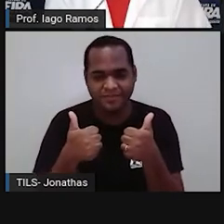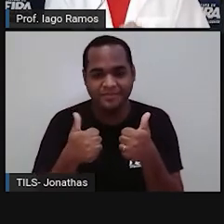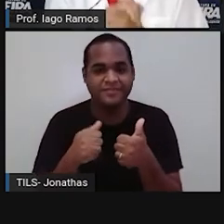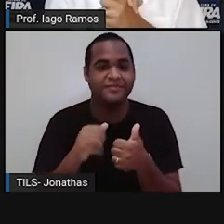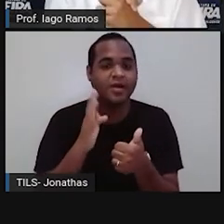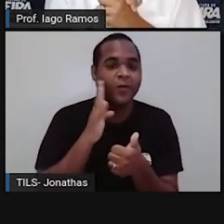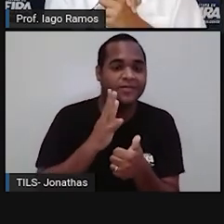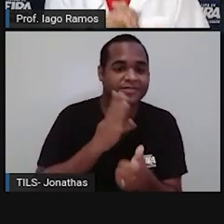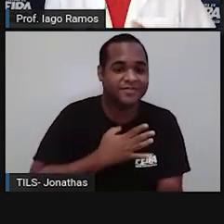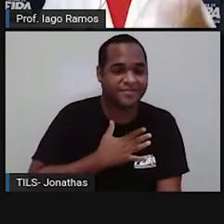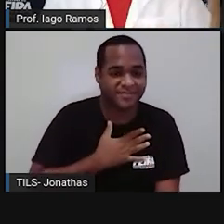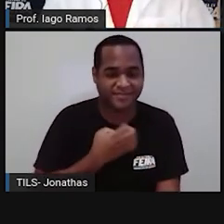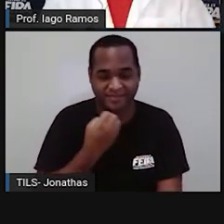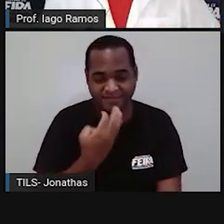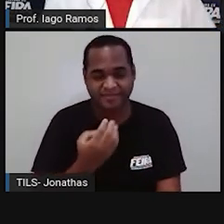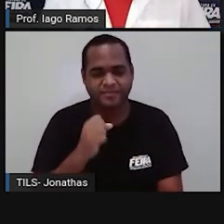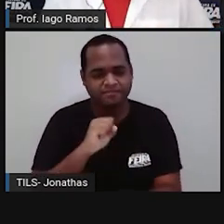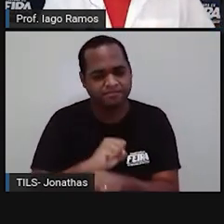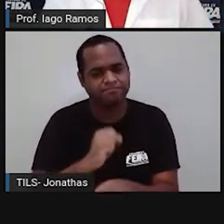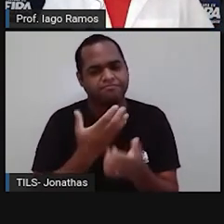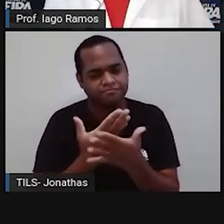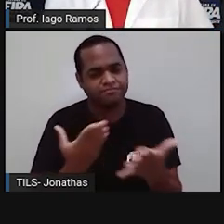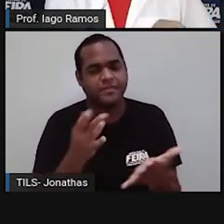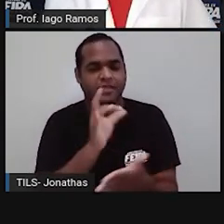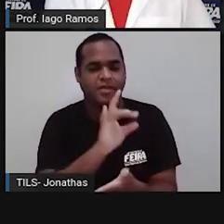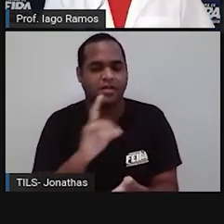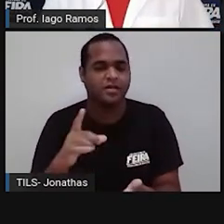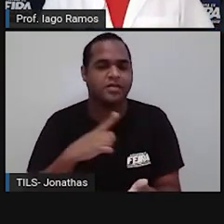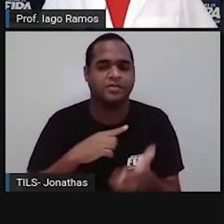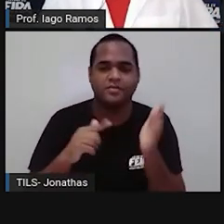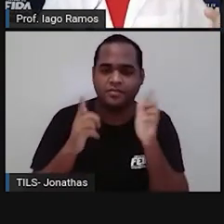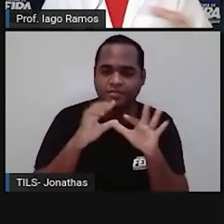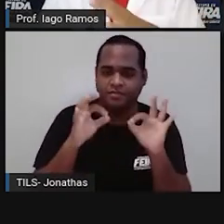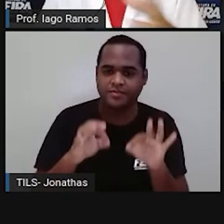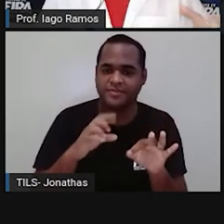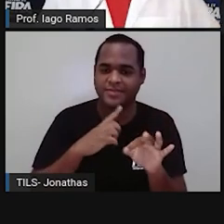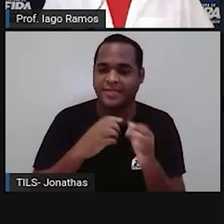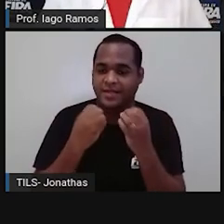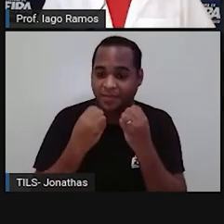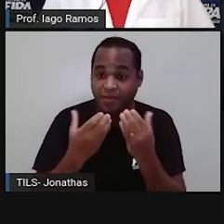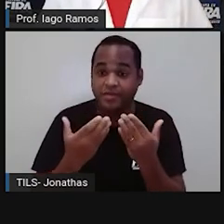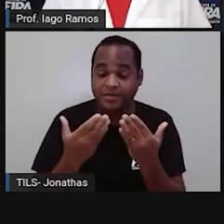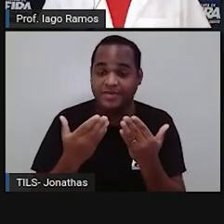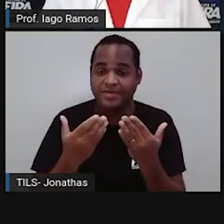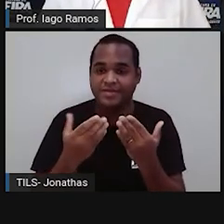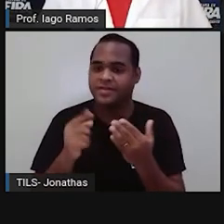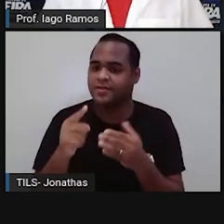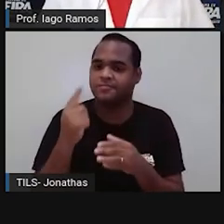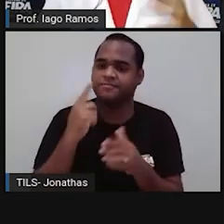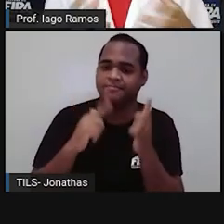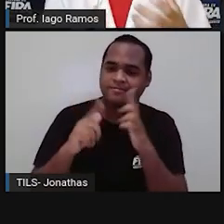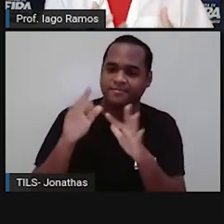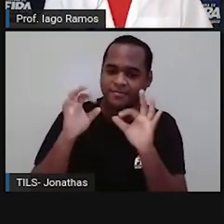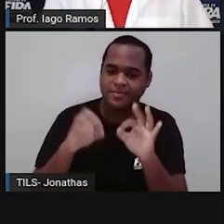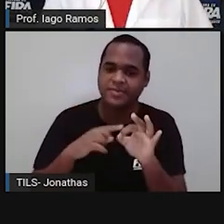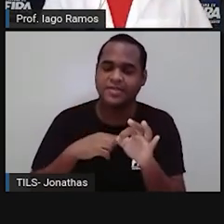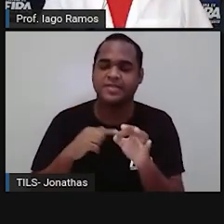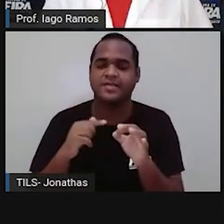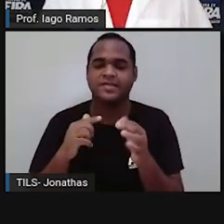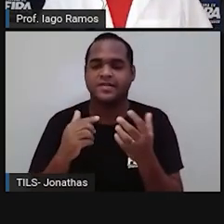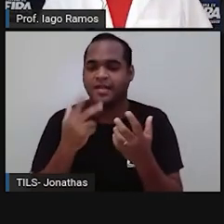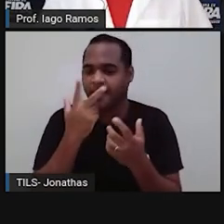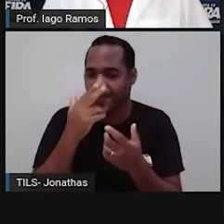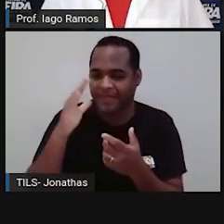Curtiu a nossa aula? Espero que sim, né? Essa daí foi uma fonte que a gente consultou. Para trazer ali a